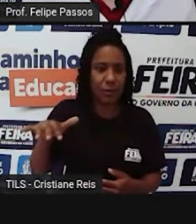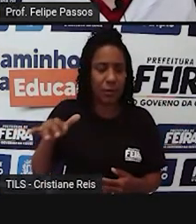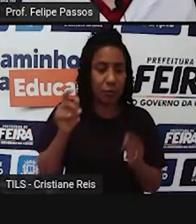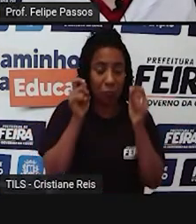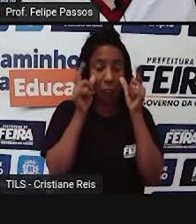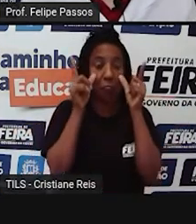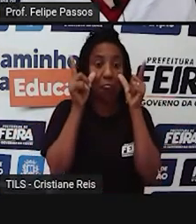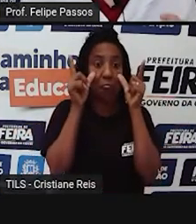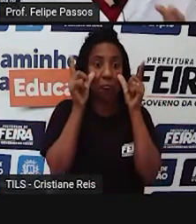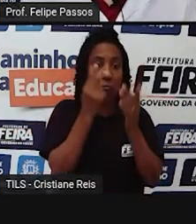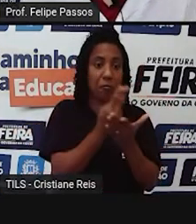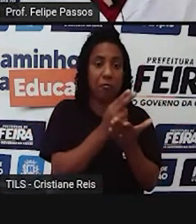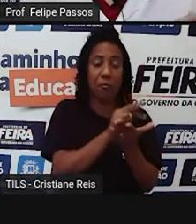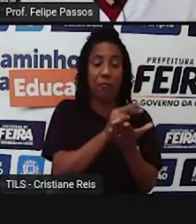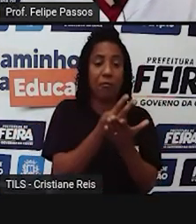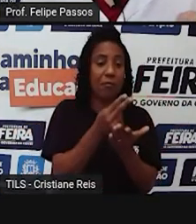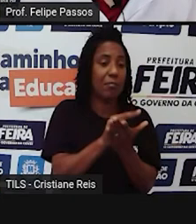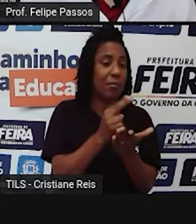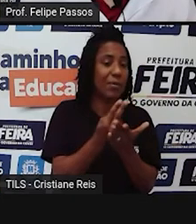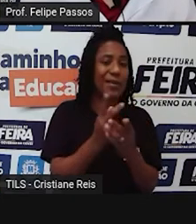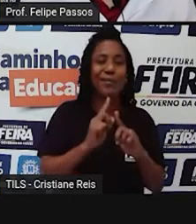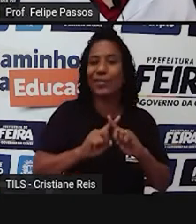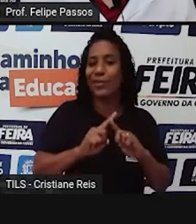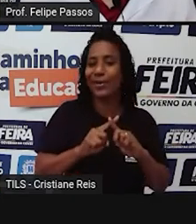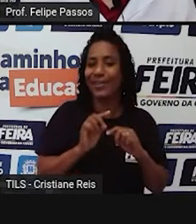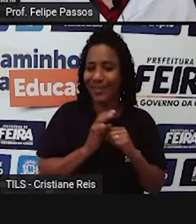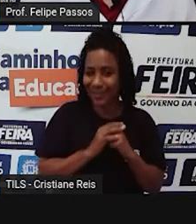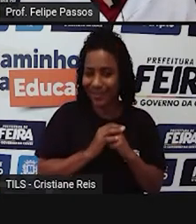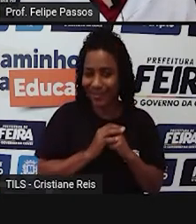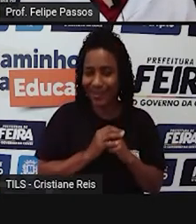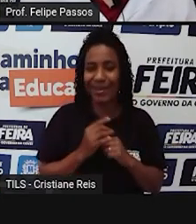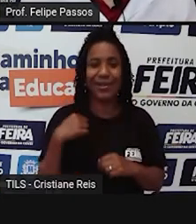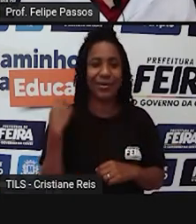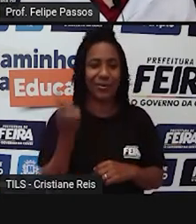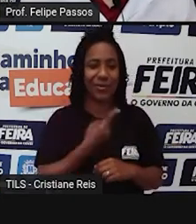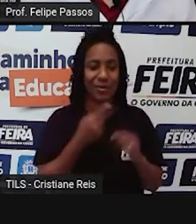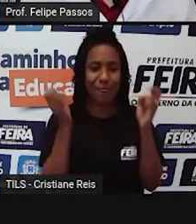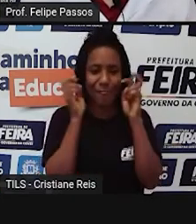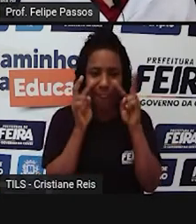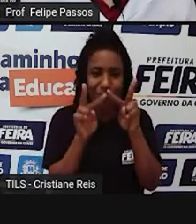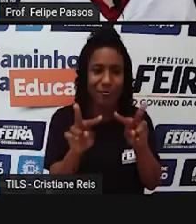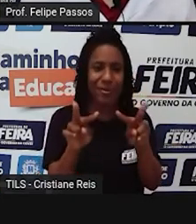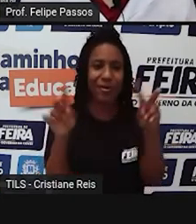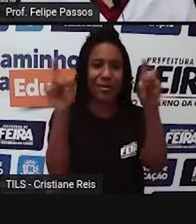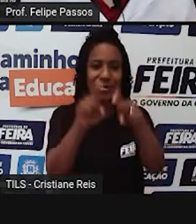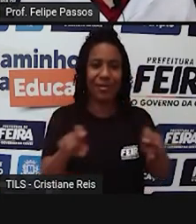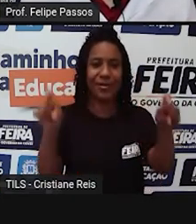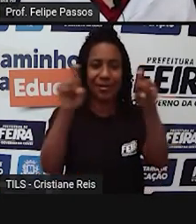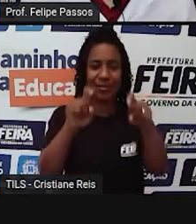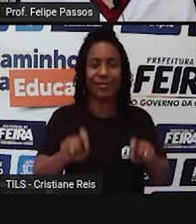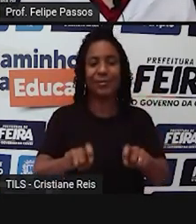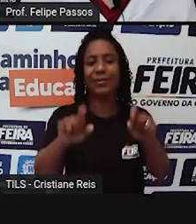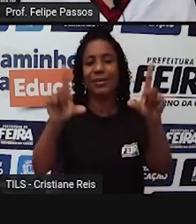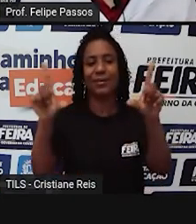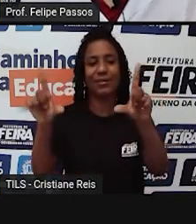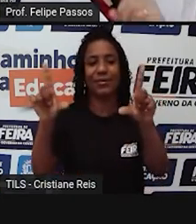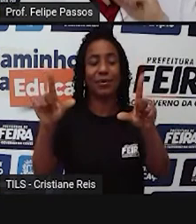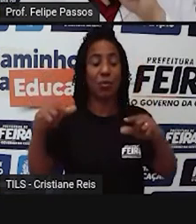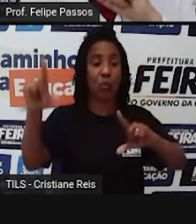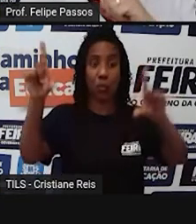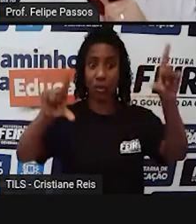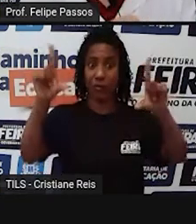razões, pessoal, é porque quando a gente olha muito para essas telas, tela de computador, tela de celular, de TV,